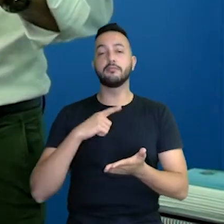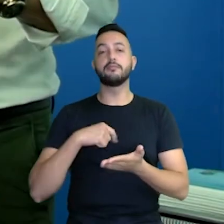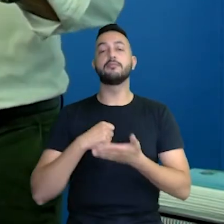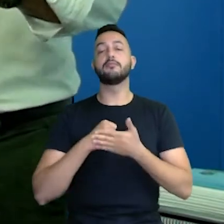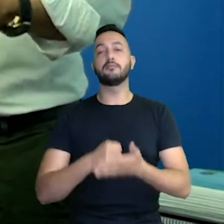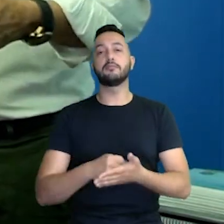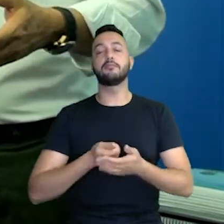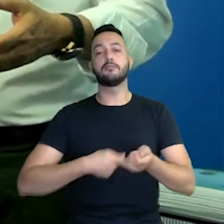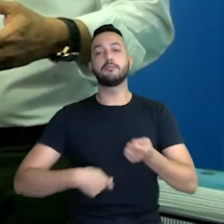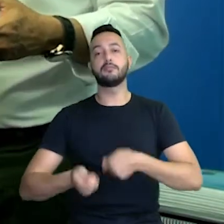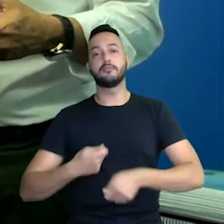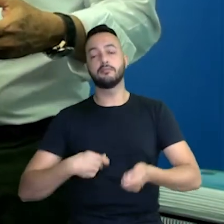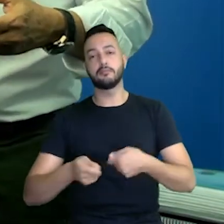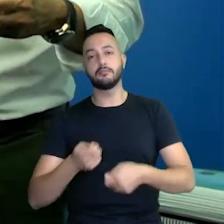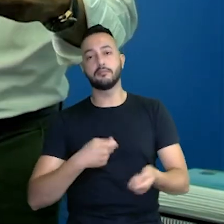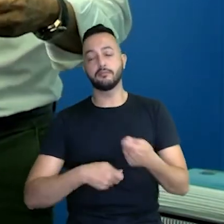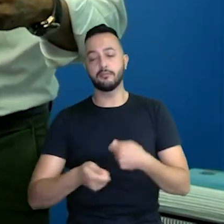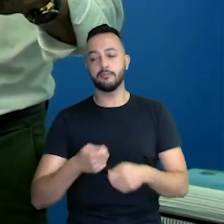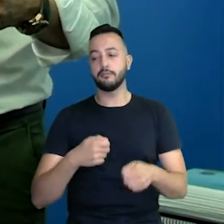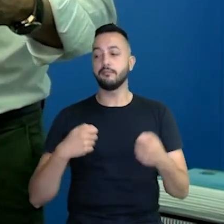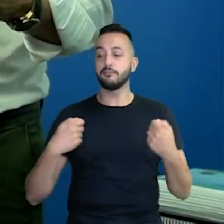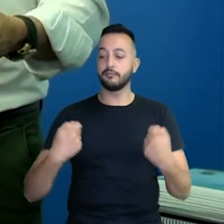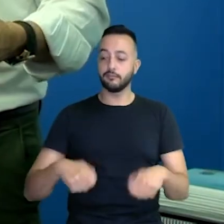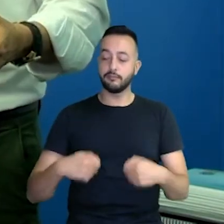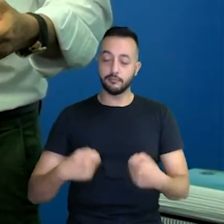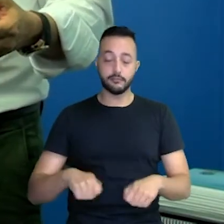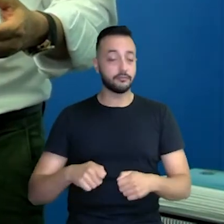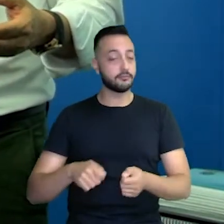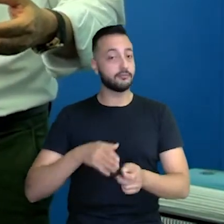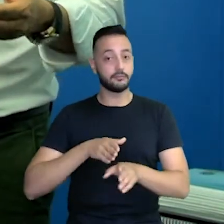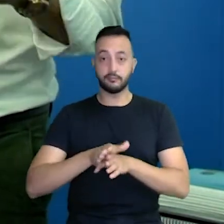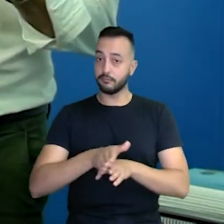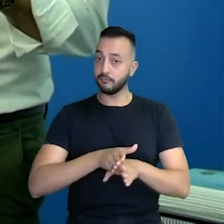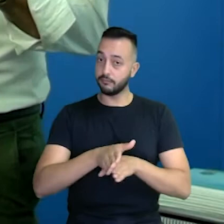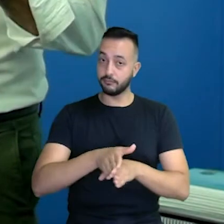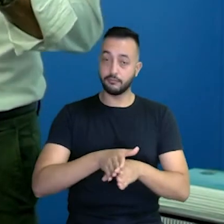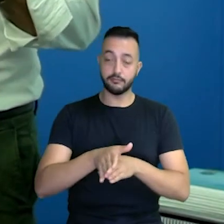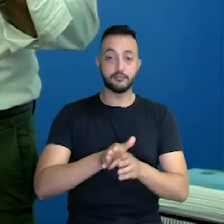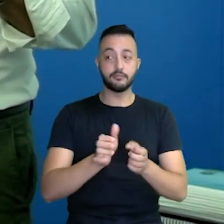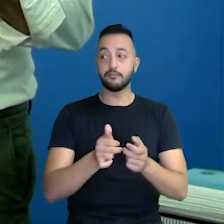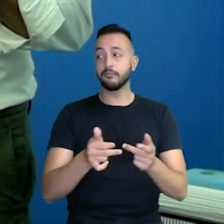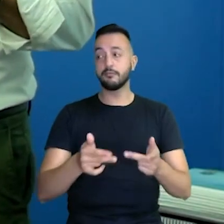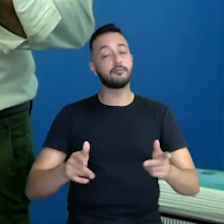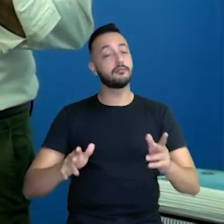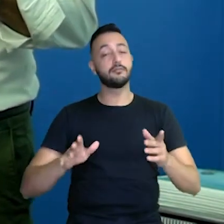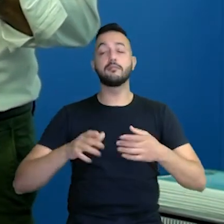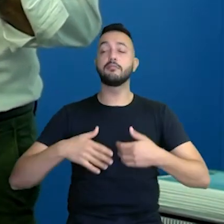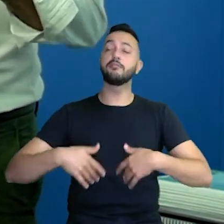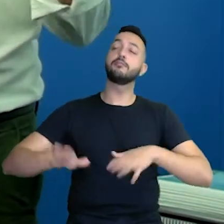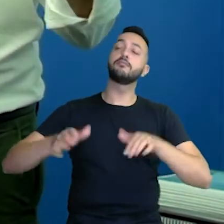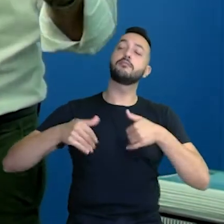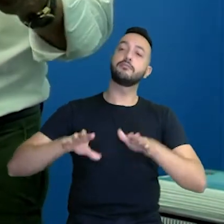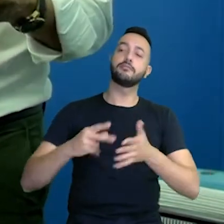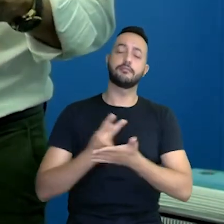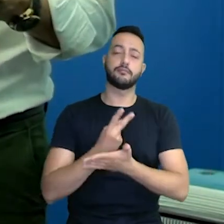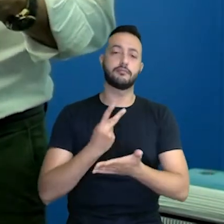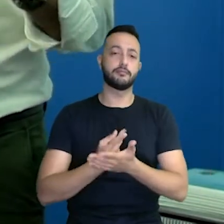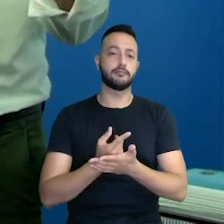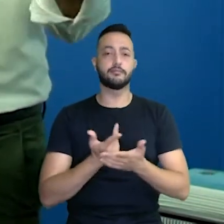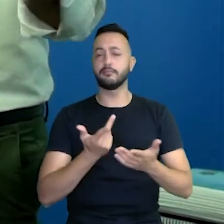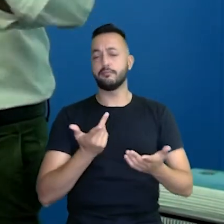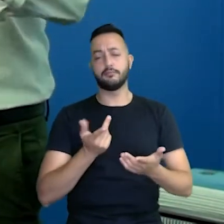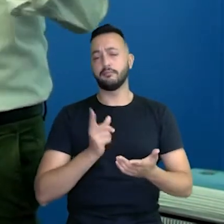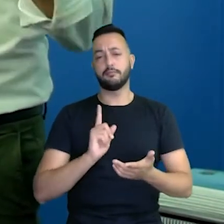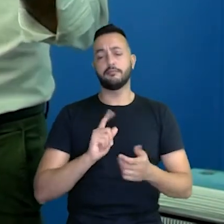administrativo ou da administração, eles precisam ser norteados para as coisas não ficarem sendo feitas erradas aqui e certa ali.